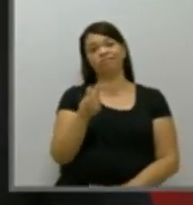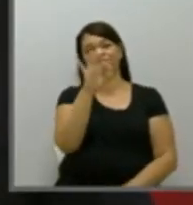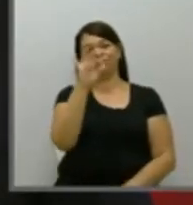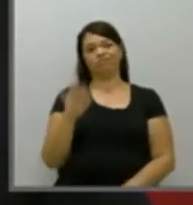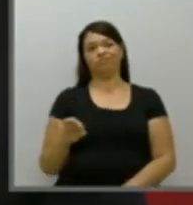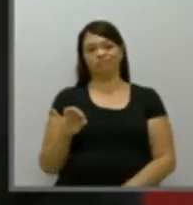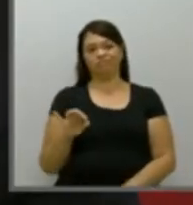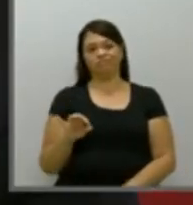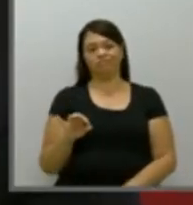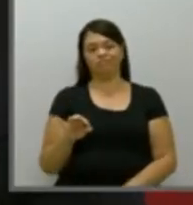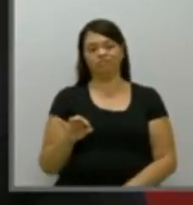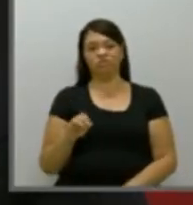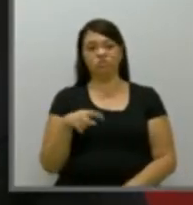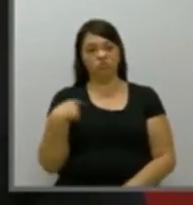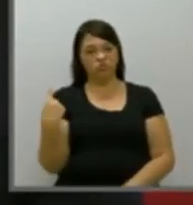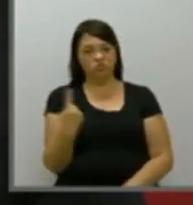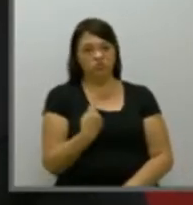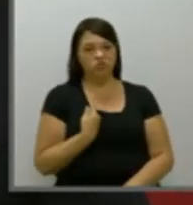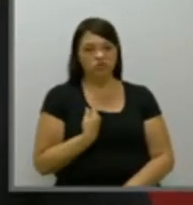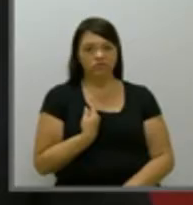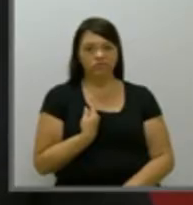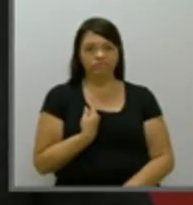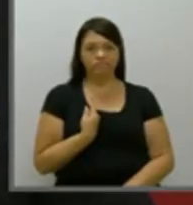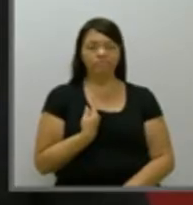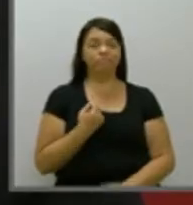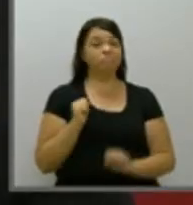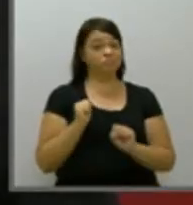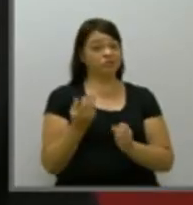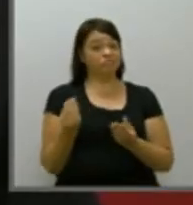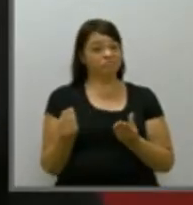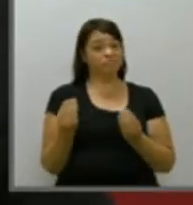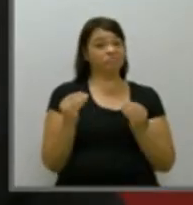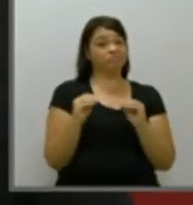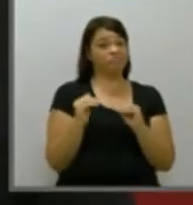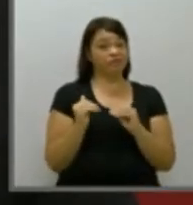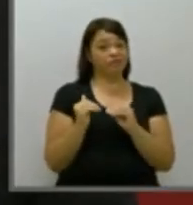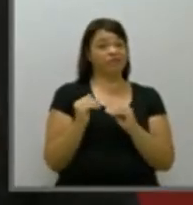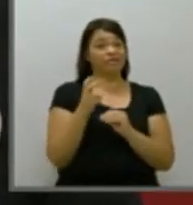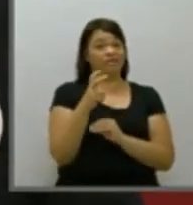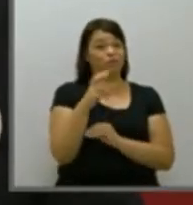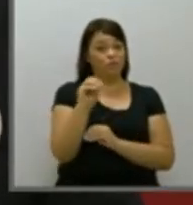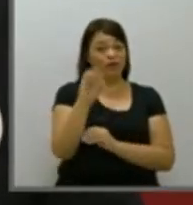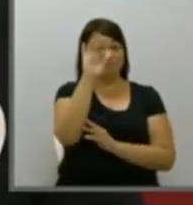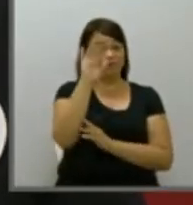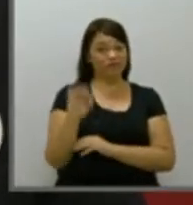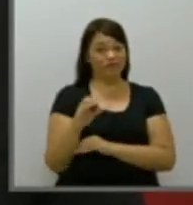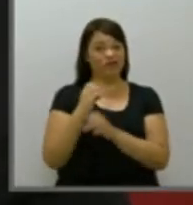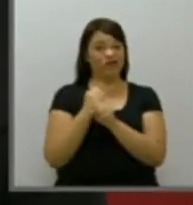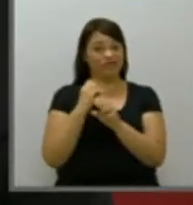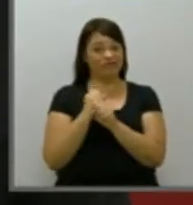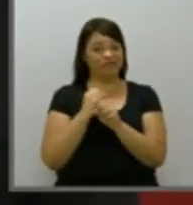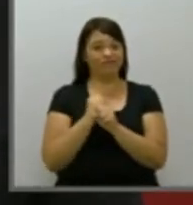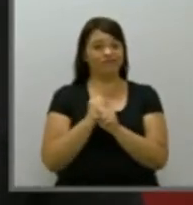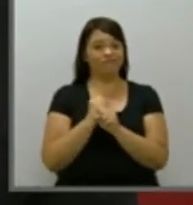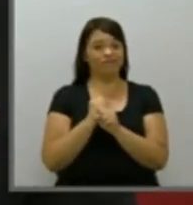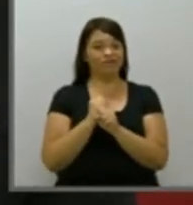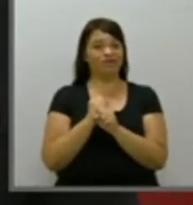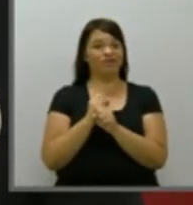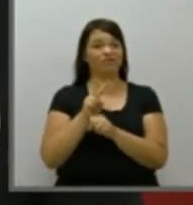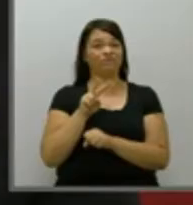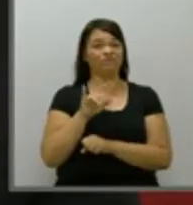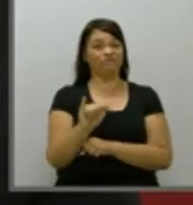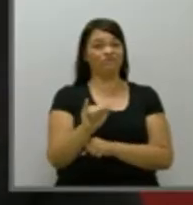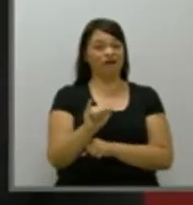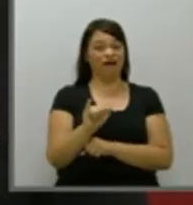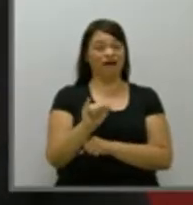Nós, e ainda podemos acrescentar que 50% desse orçamento vai para os encargos